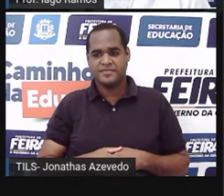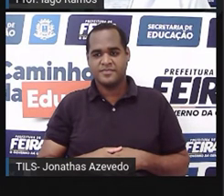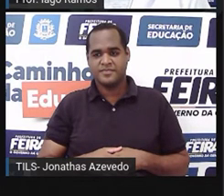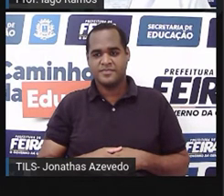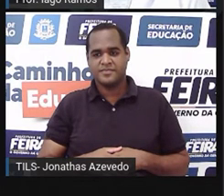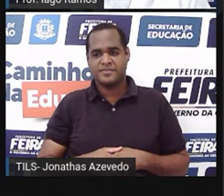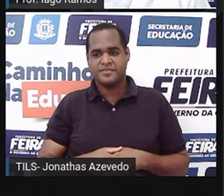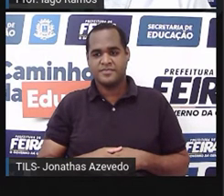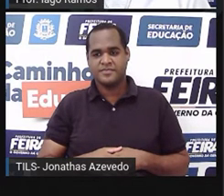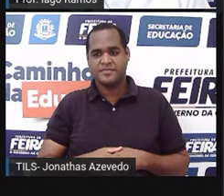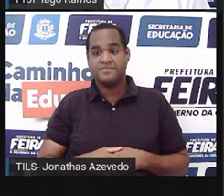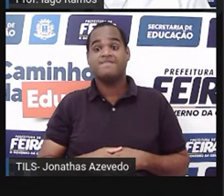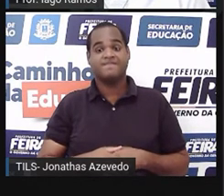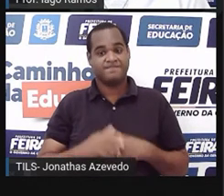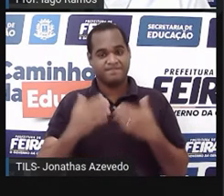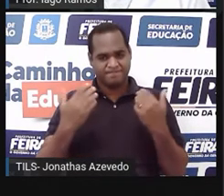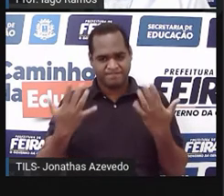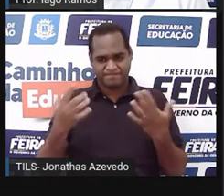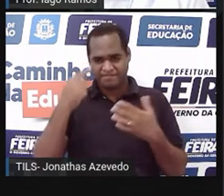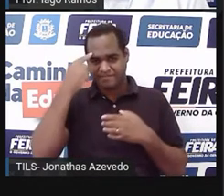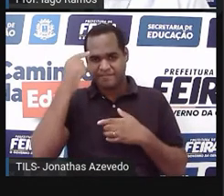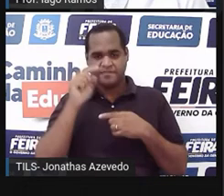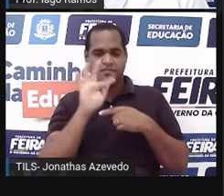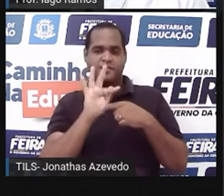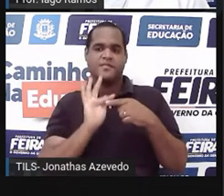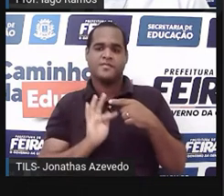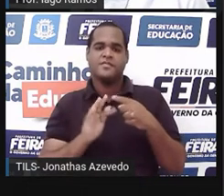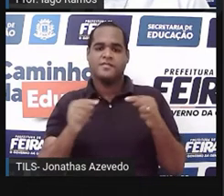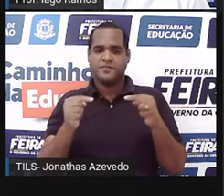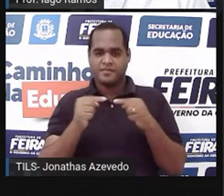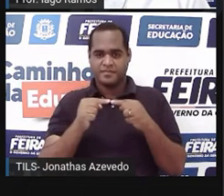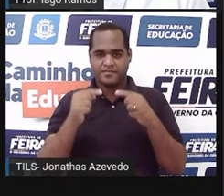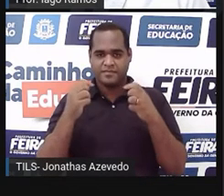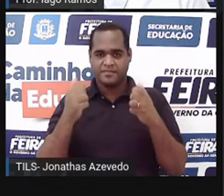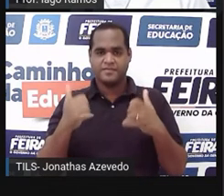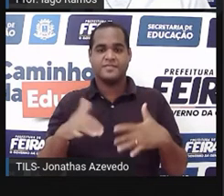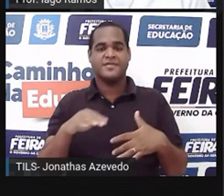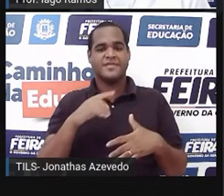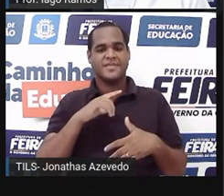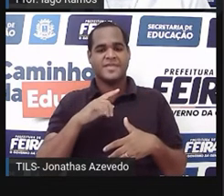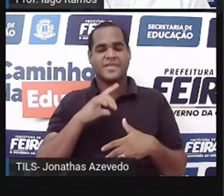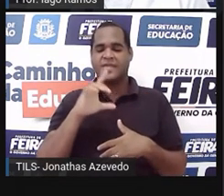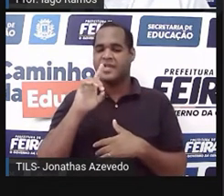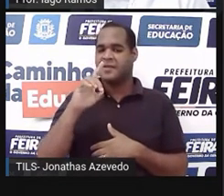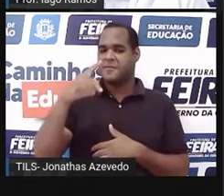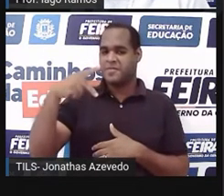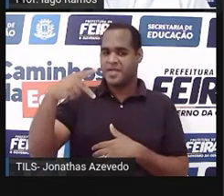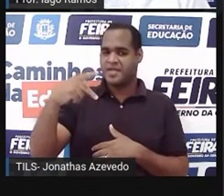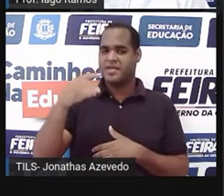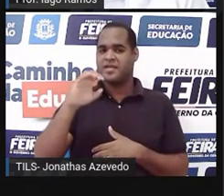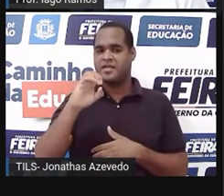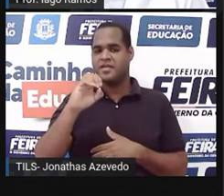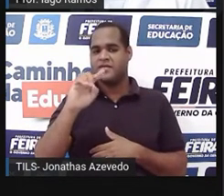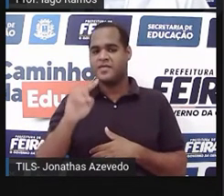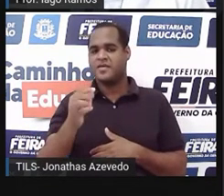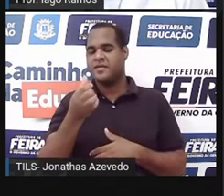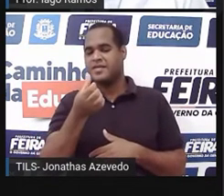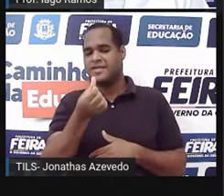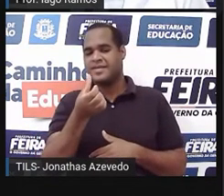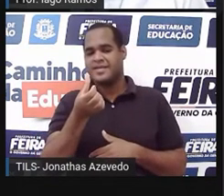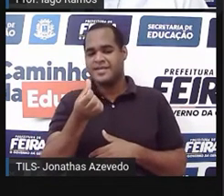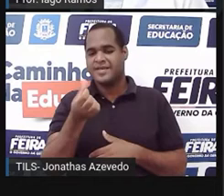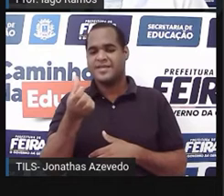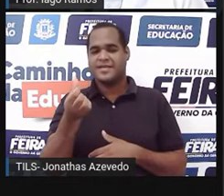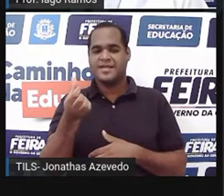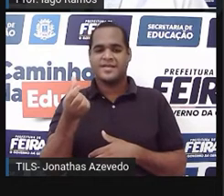Então, a fração dois terços faz nascer aquela dízima periódica zero vírgula seis, seis,